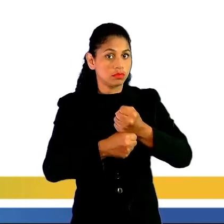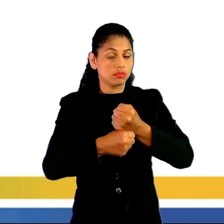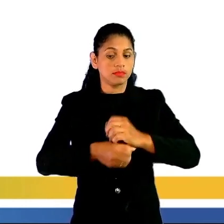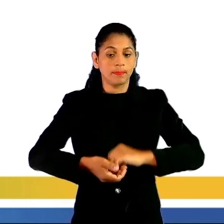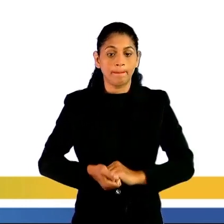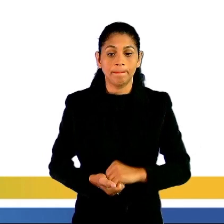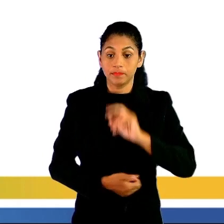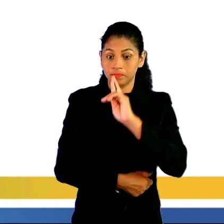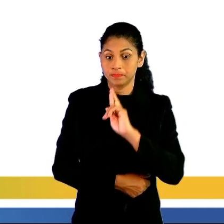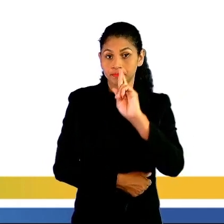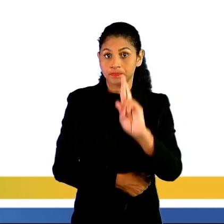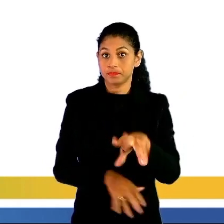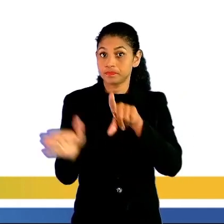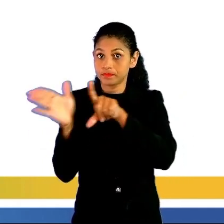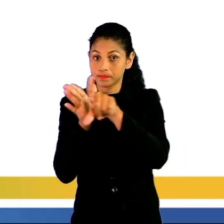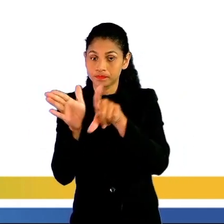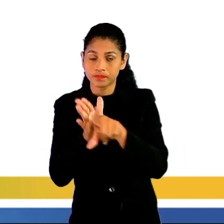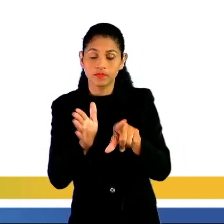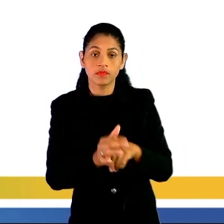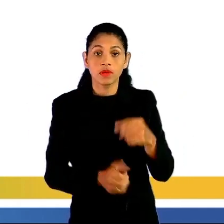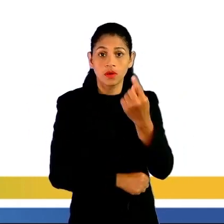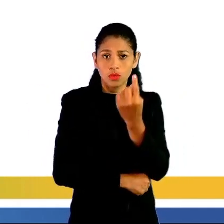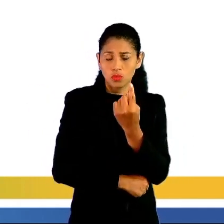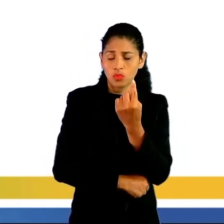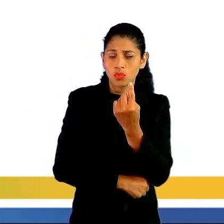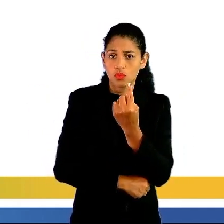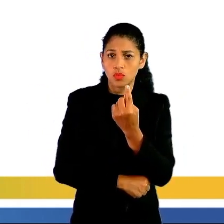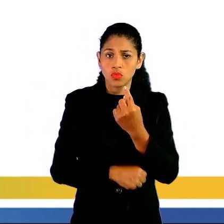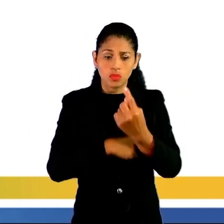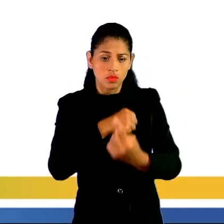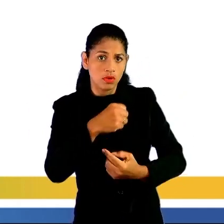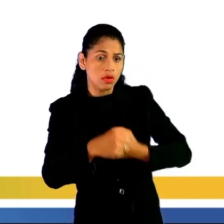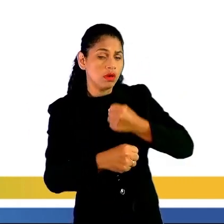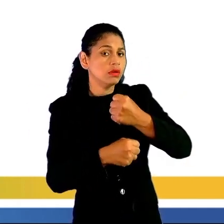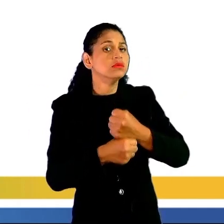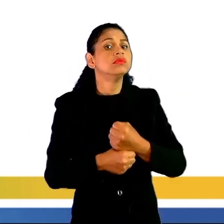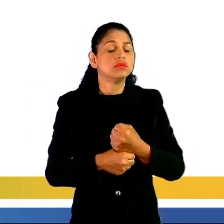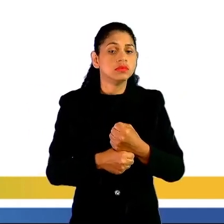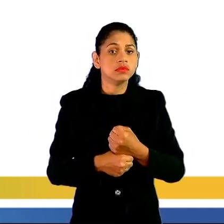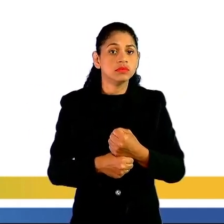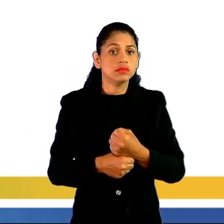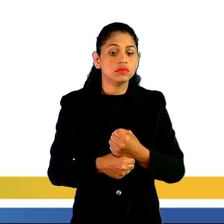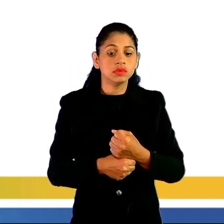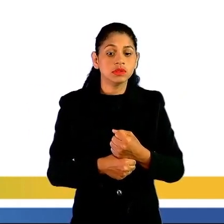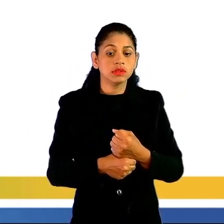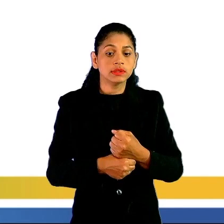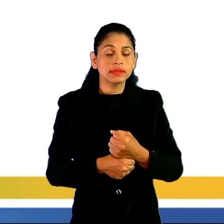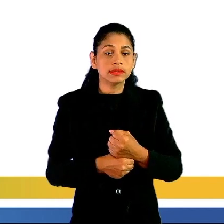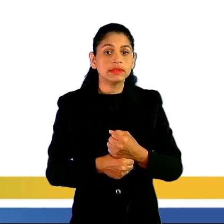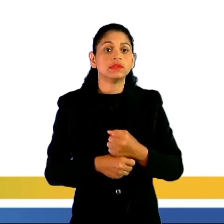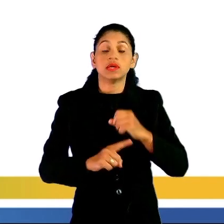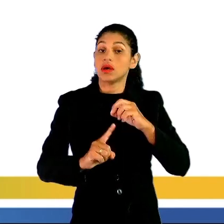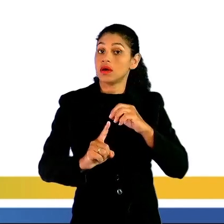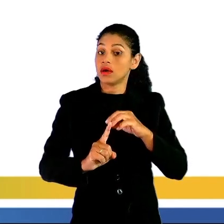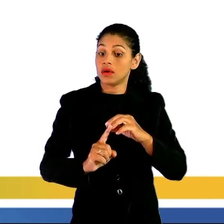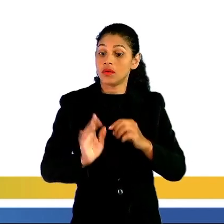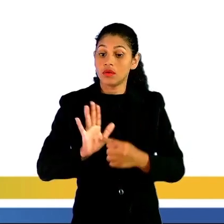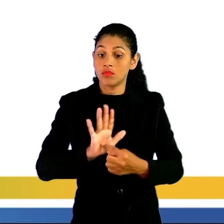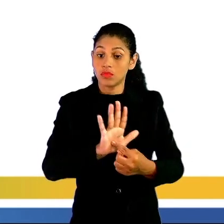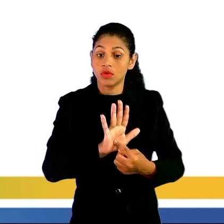Sabemos que um ano-luz, como nós vimos aí, é 9,5 trilhões